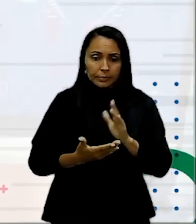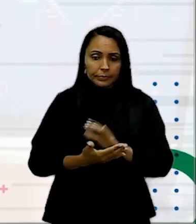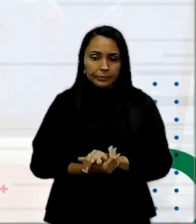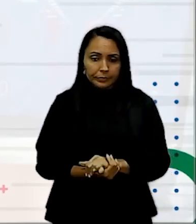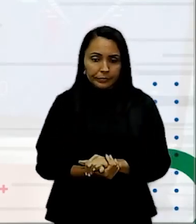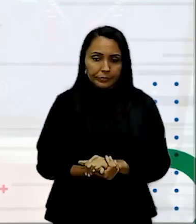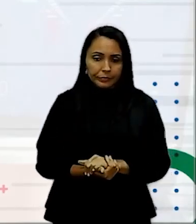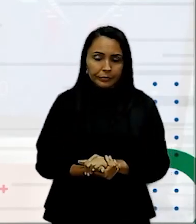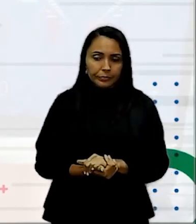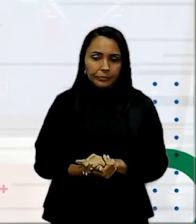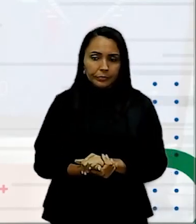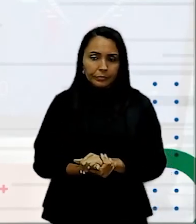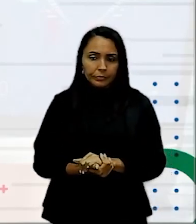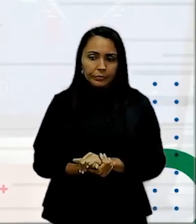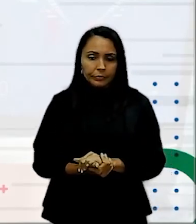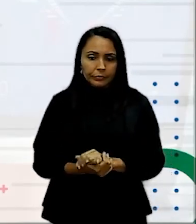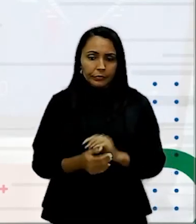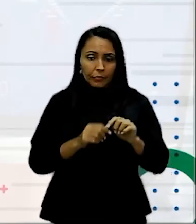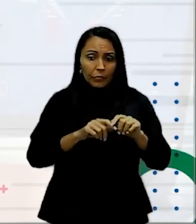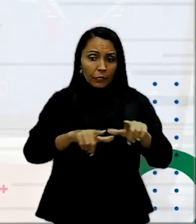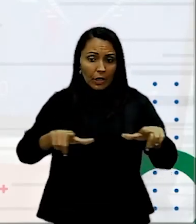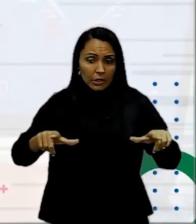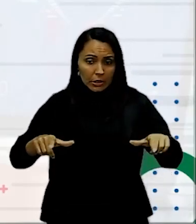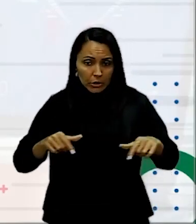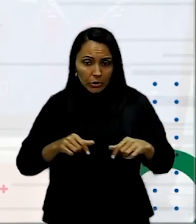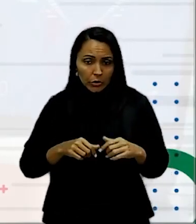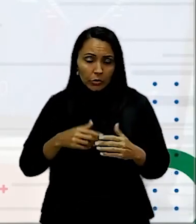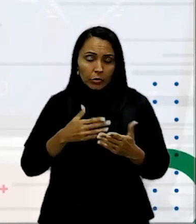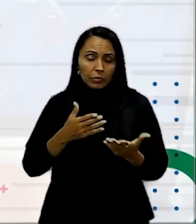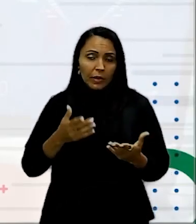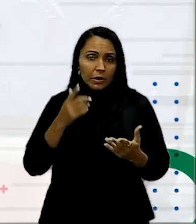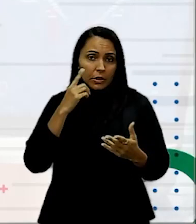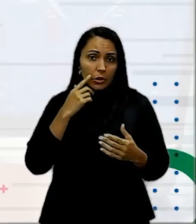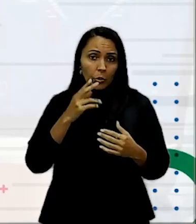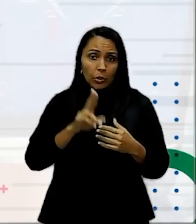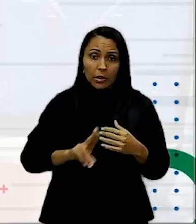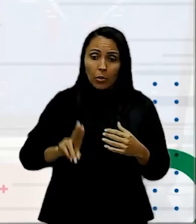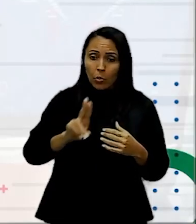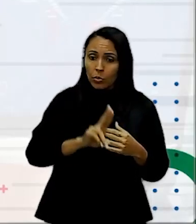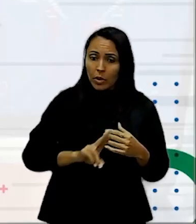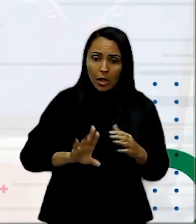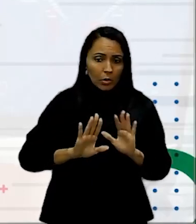assim É o espaço vazio É o espaço não utilizado